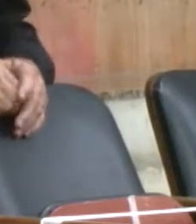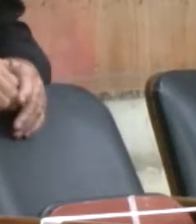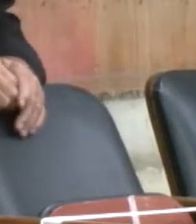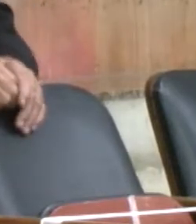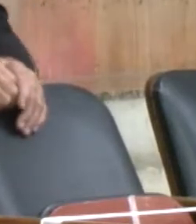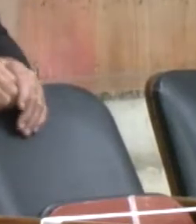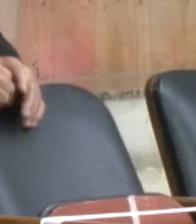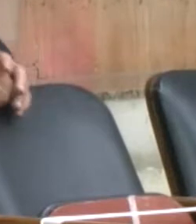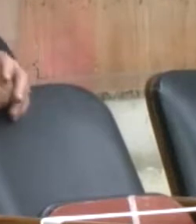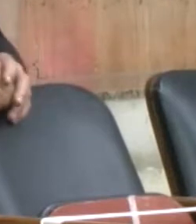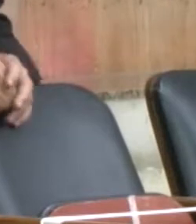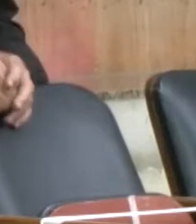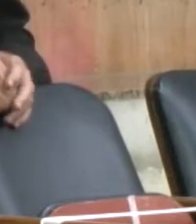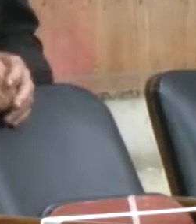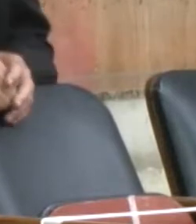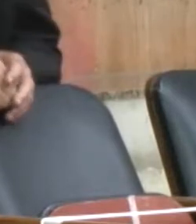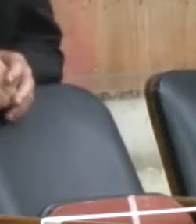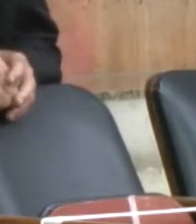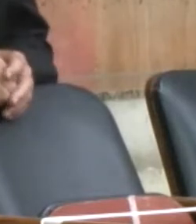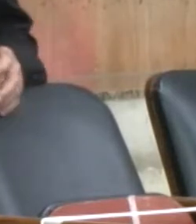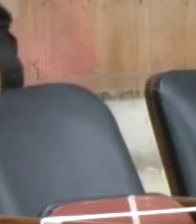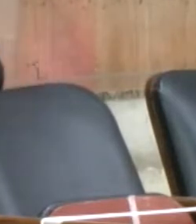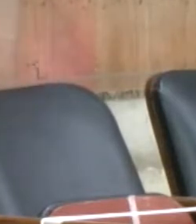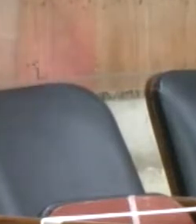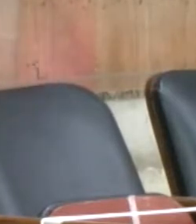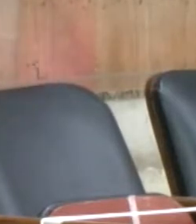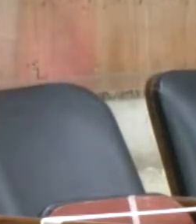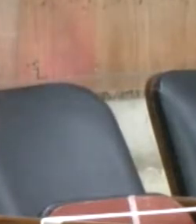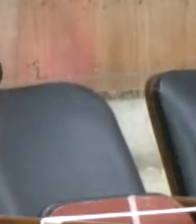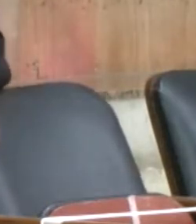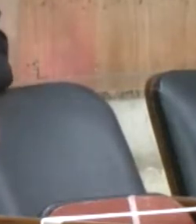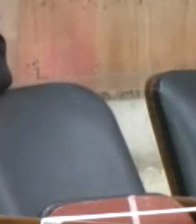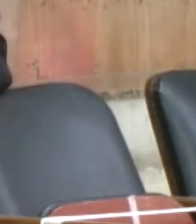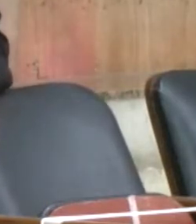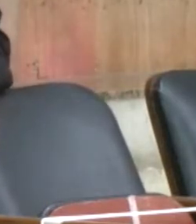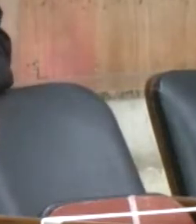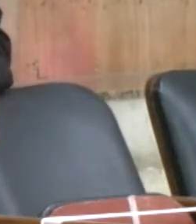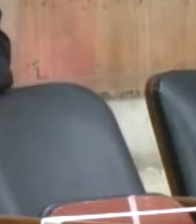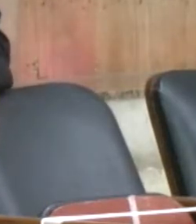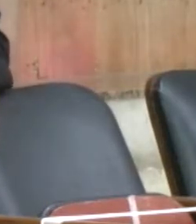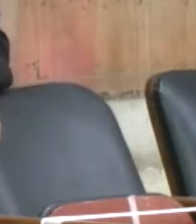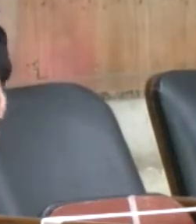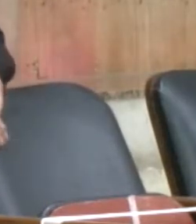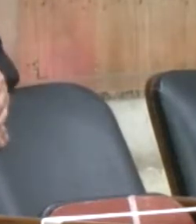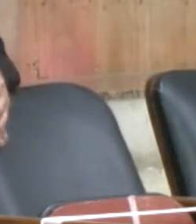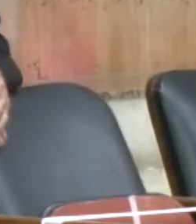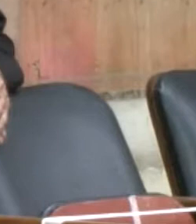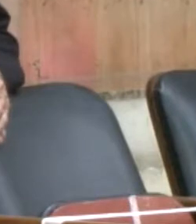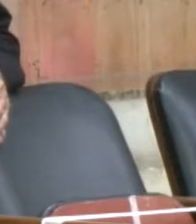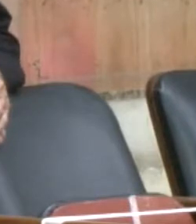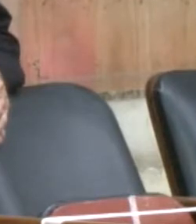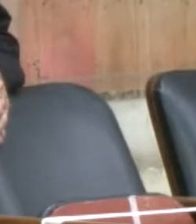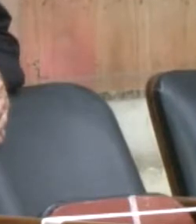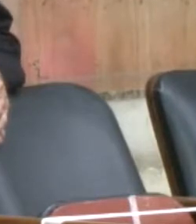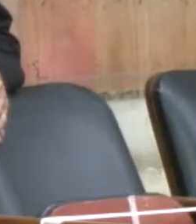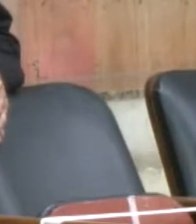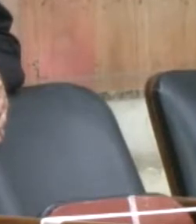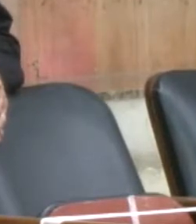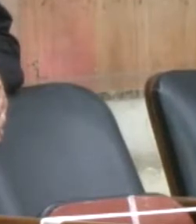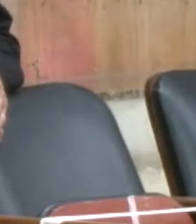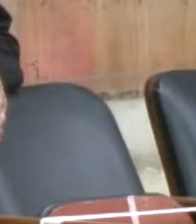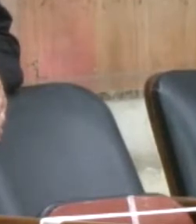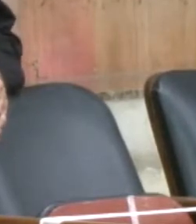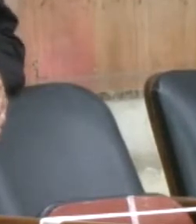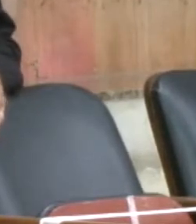vender naquela feira. E assim sucessivamente. Então, o estudo tem que ser minucioso, porque até então, para tomar uma decisão